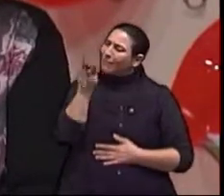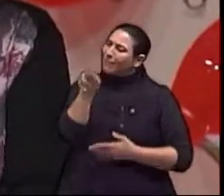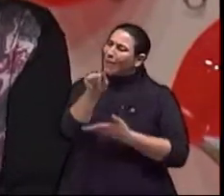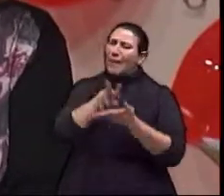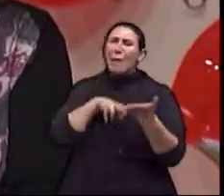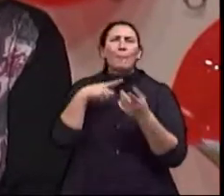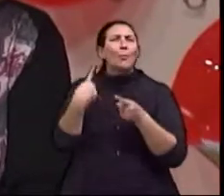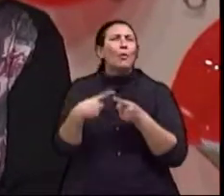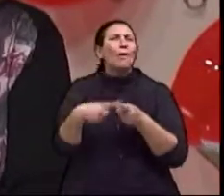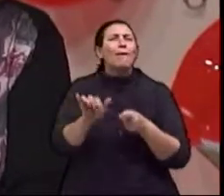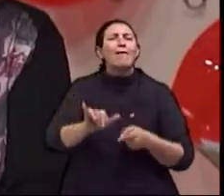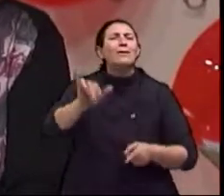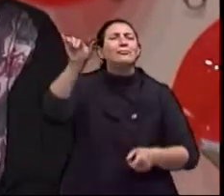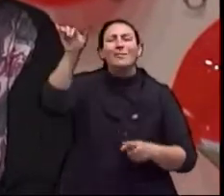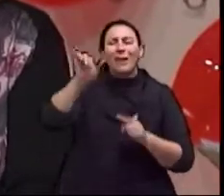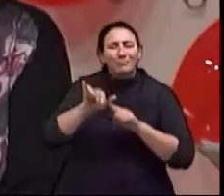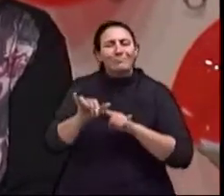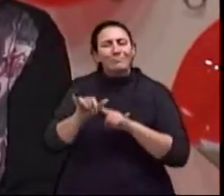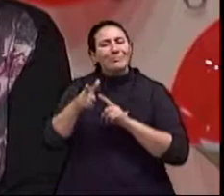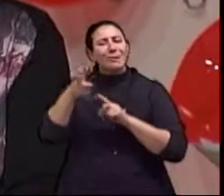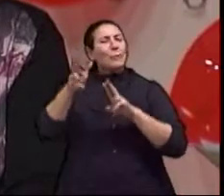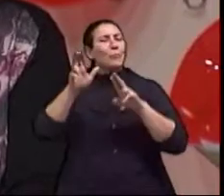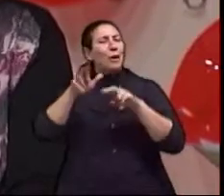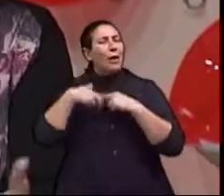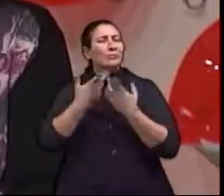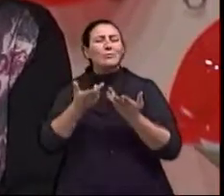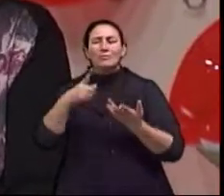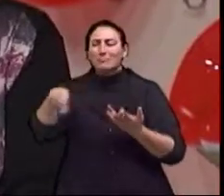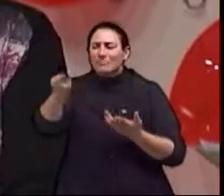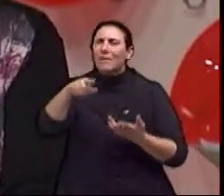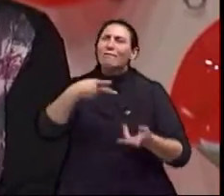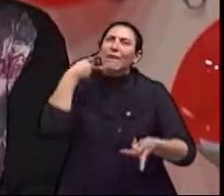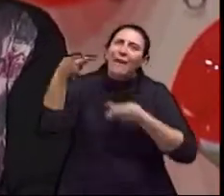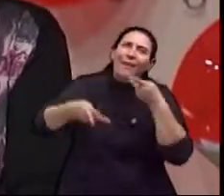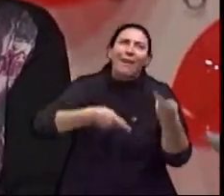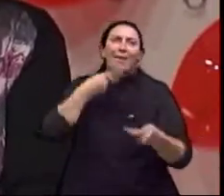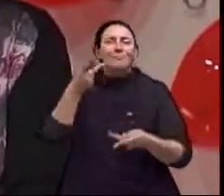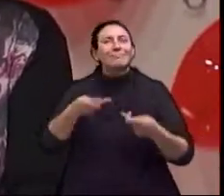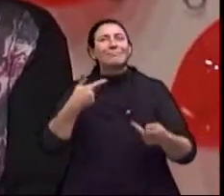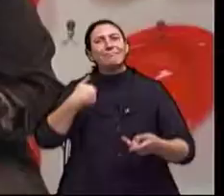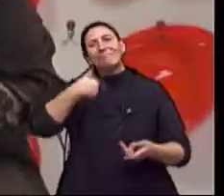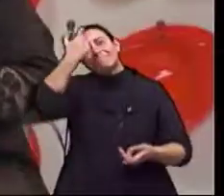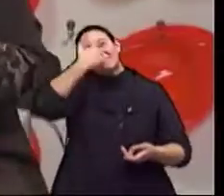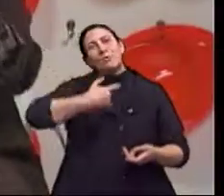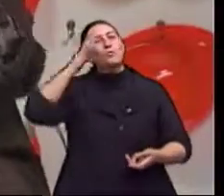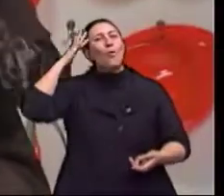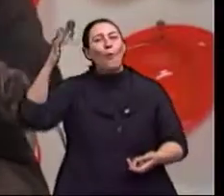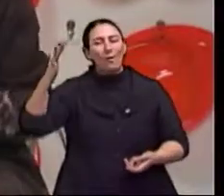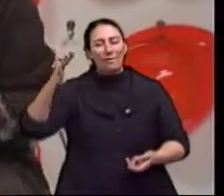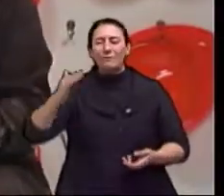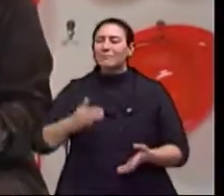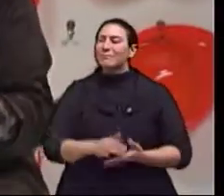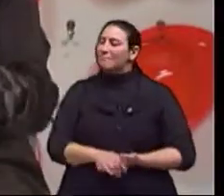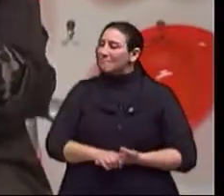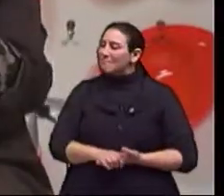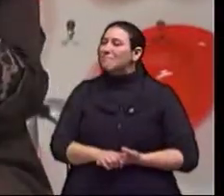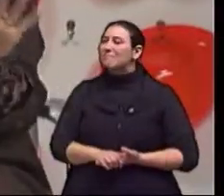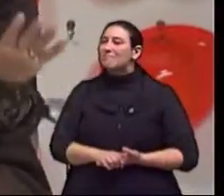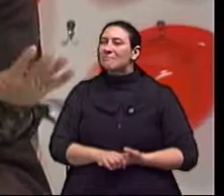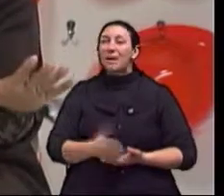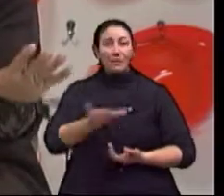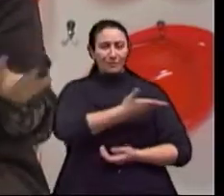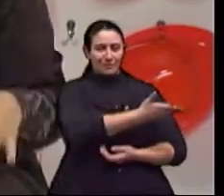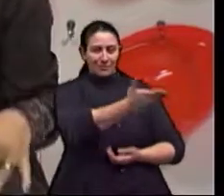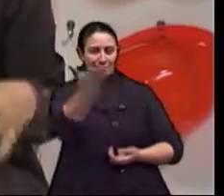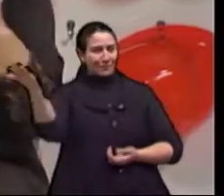que veio a partir do que eles escreveram, enfim, e falaram sobre o envelhecimento. As gurias em casa devem estar, gurias de todas